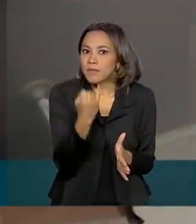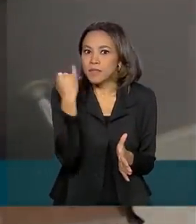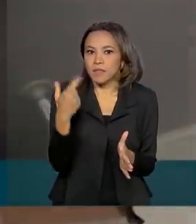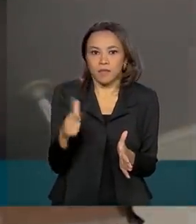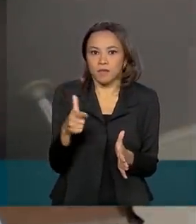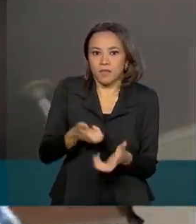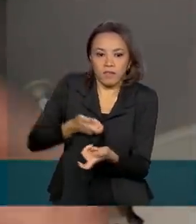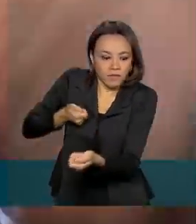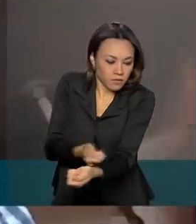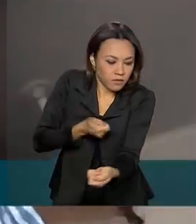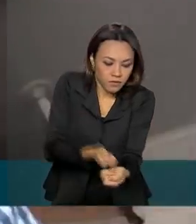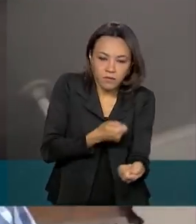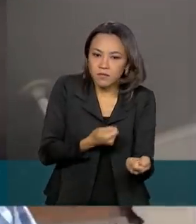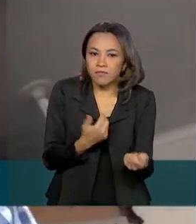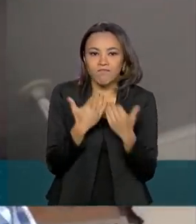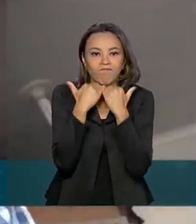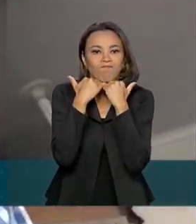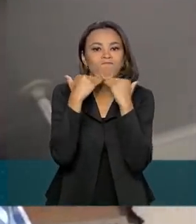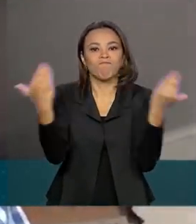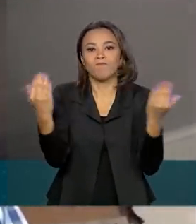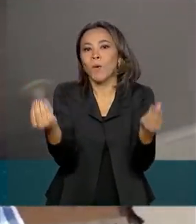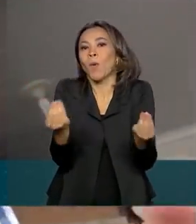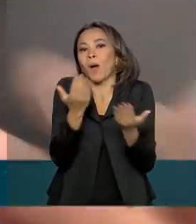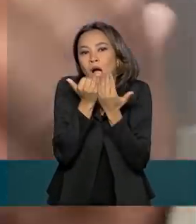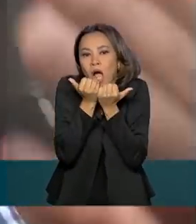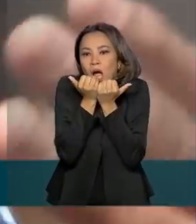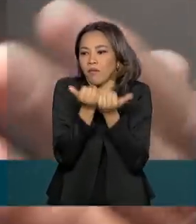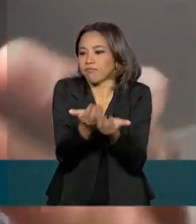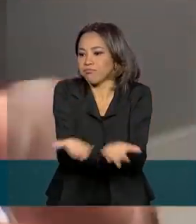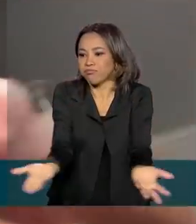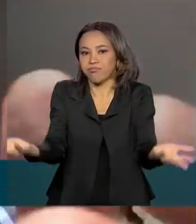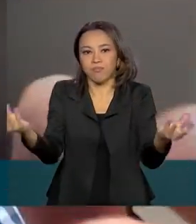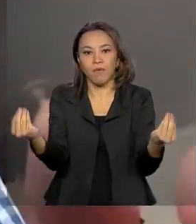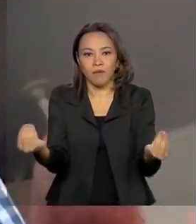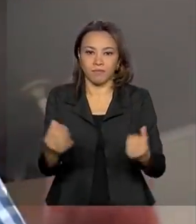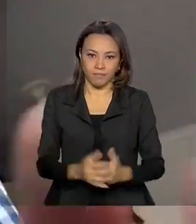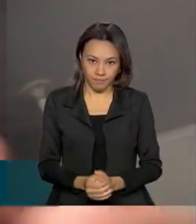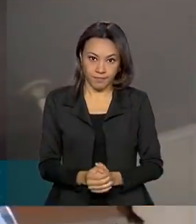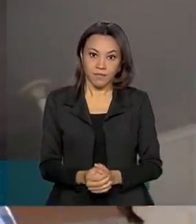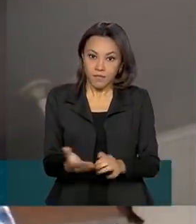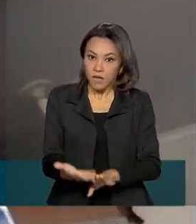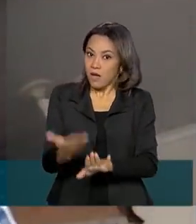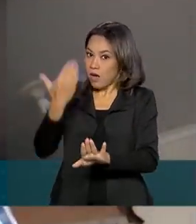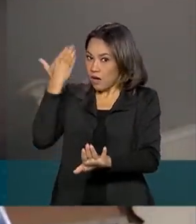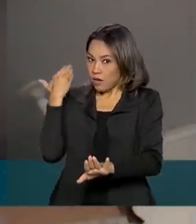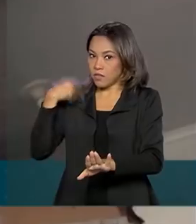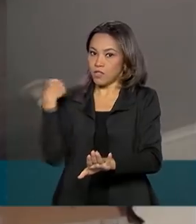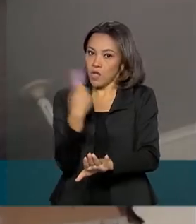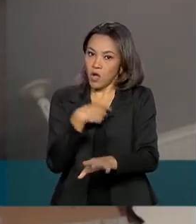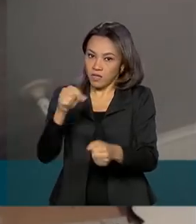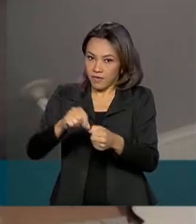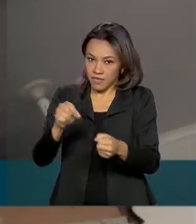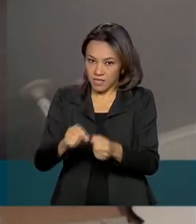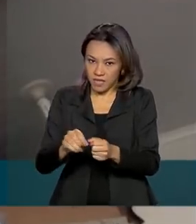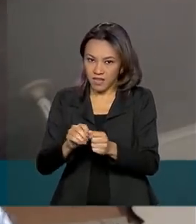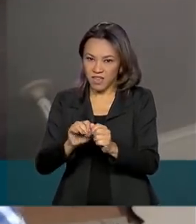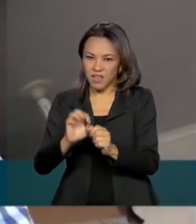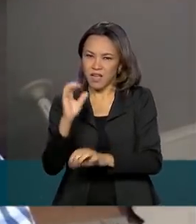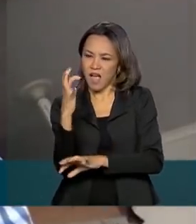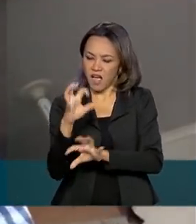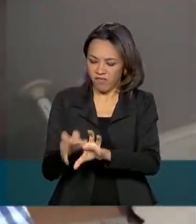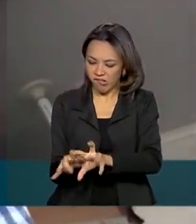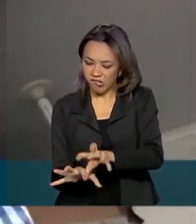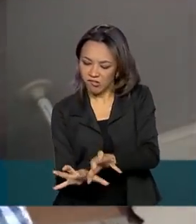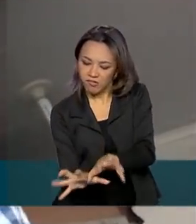esses herbicidas não teríamos nossos alimentos. Antigamente a gente fazia a eliminação das ervas daninhas através da